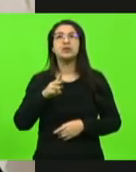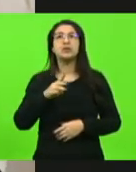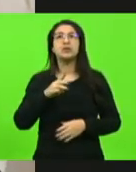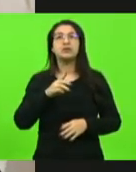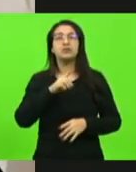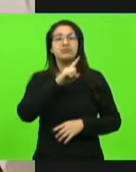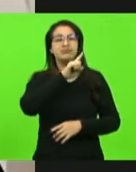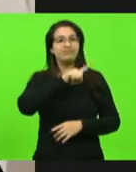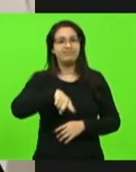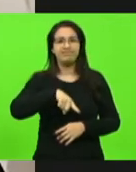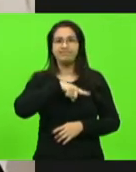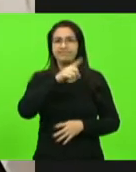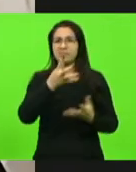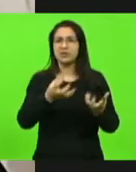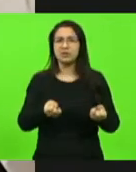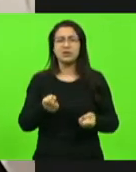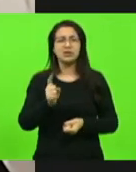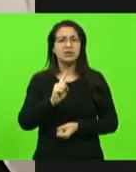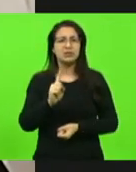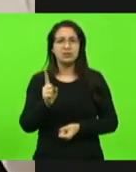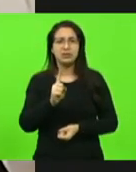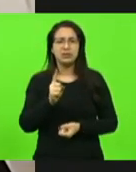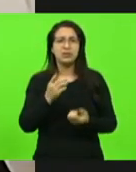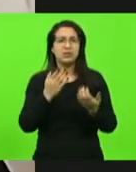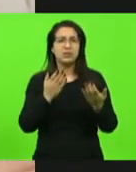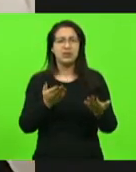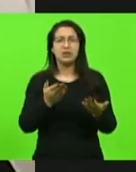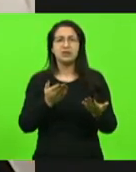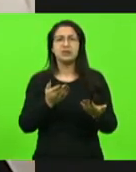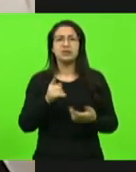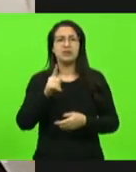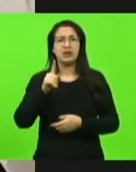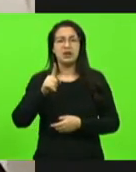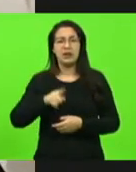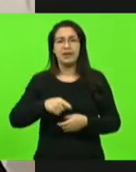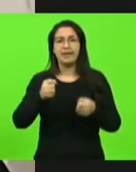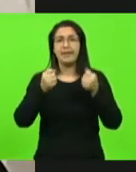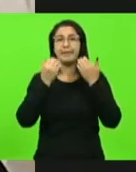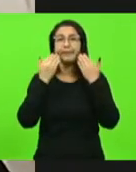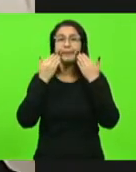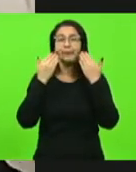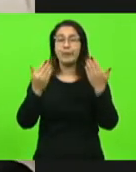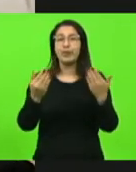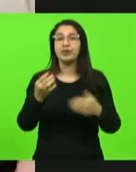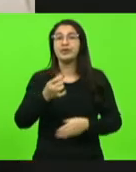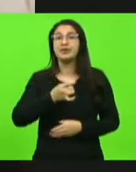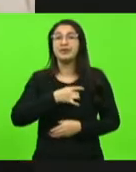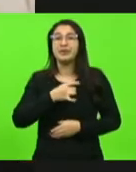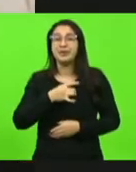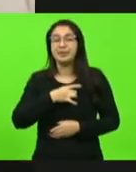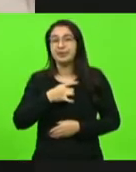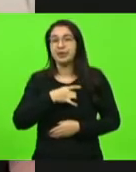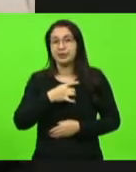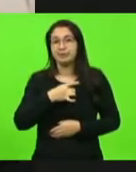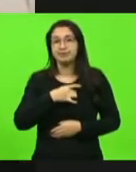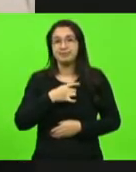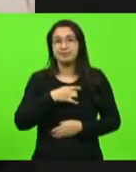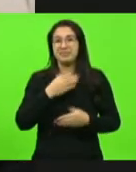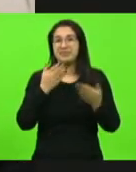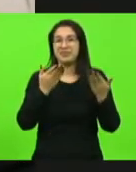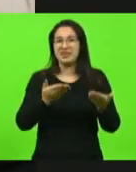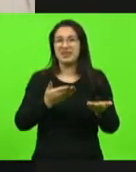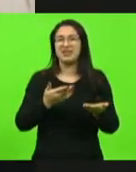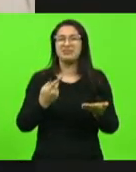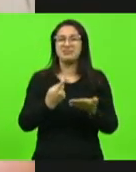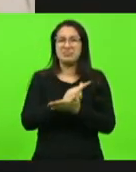essa aberração que deixa explícito o pavor que esses corruptos